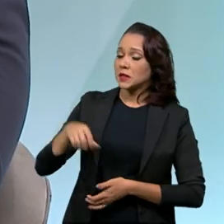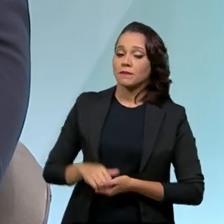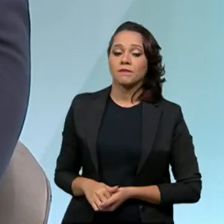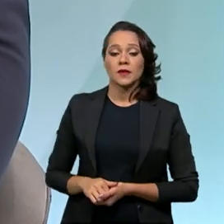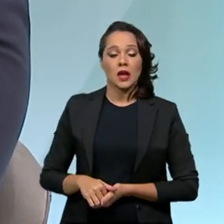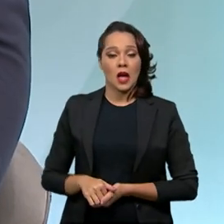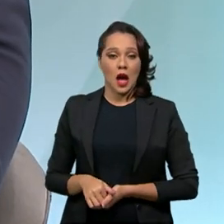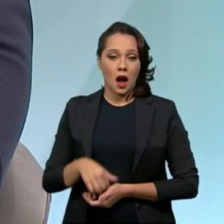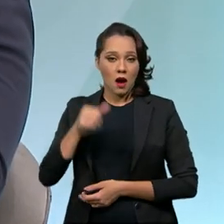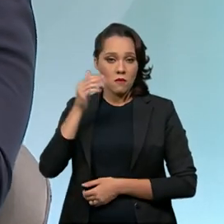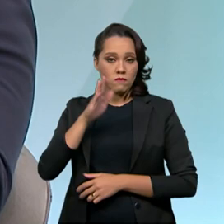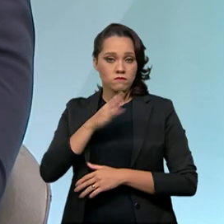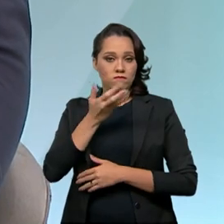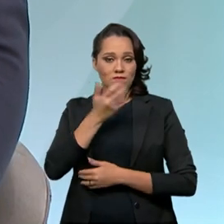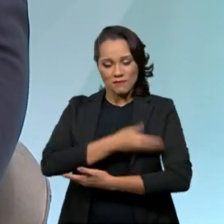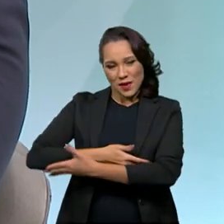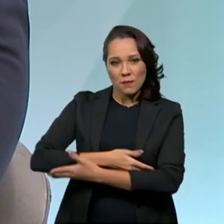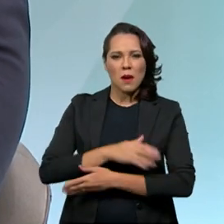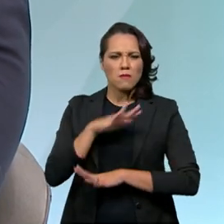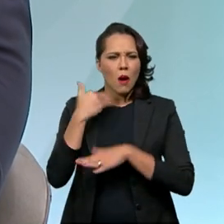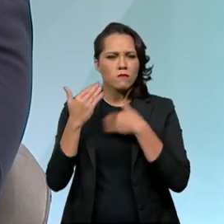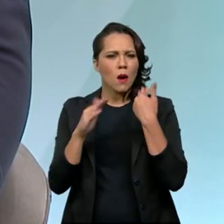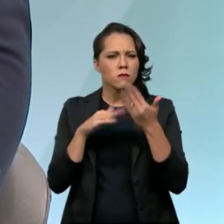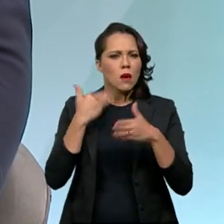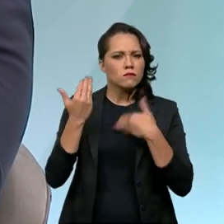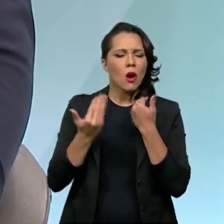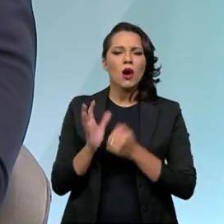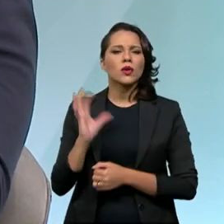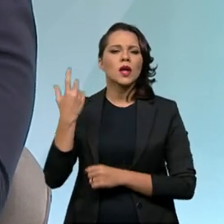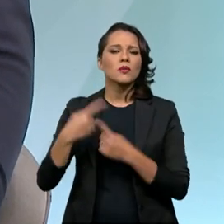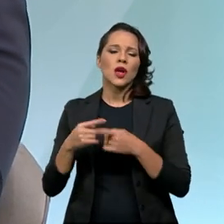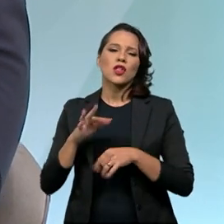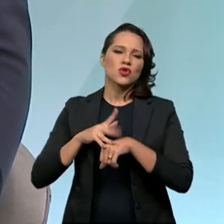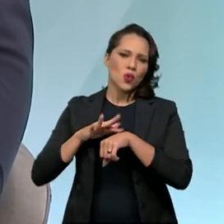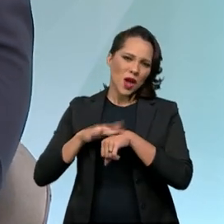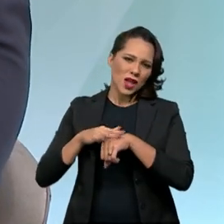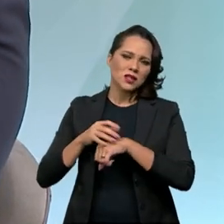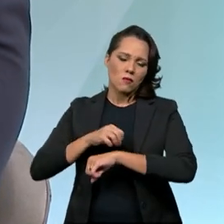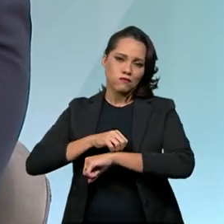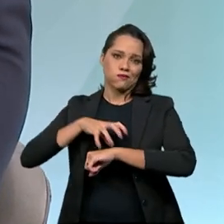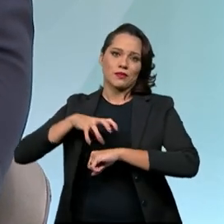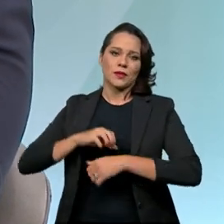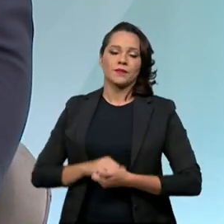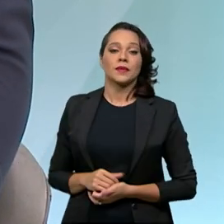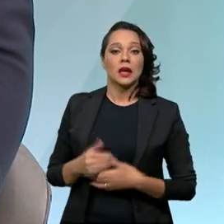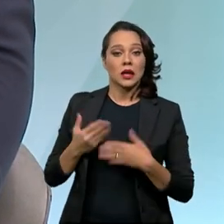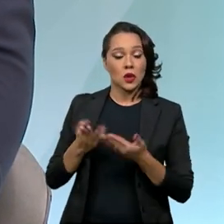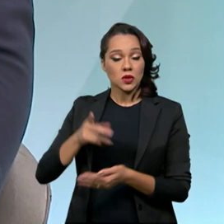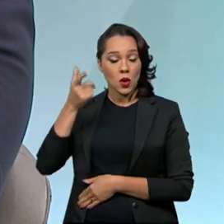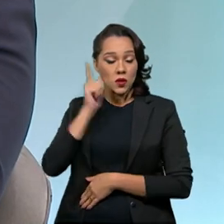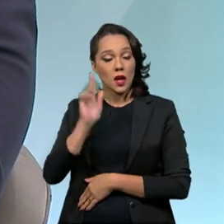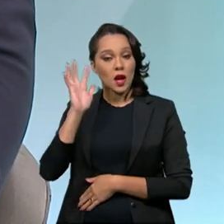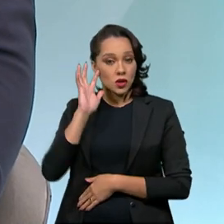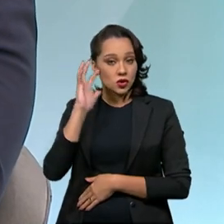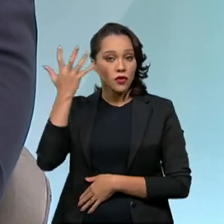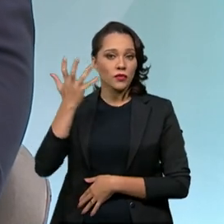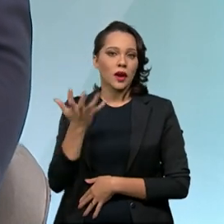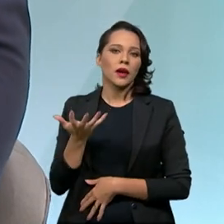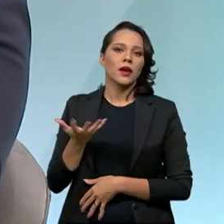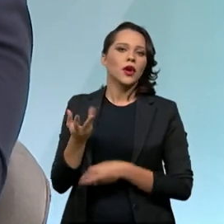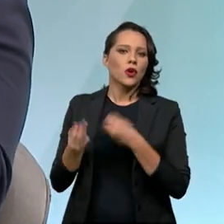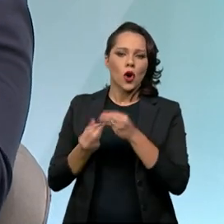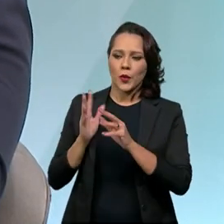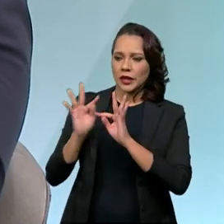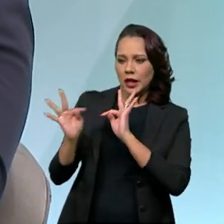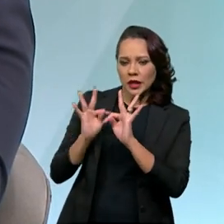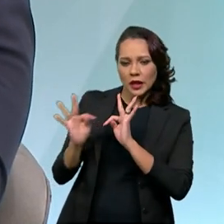mortalidade infantil, grande parte das mortes, ela acontece por doenças infecciosas. Então, você consegue resolver isso basicamente